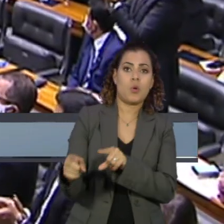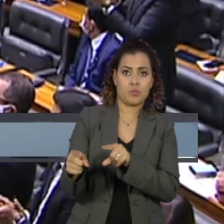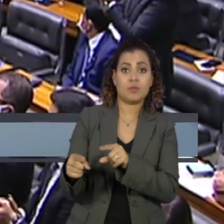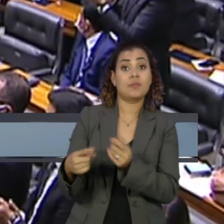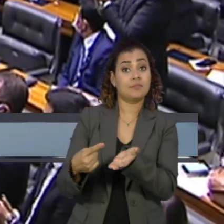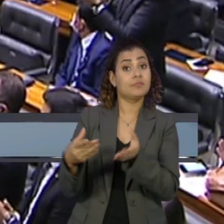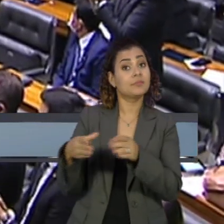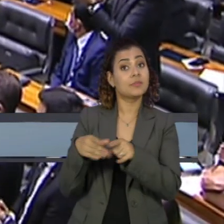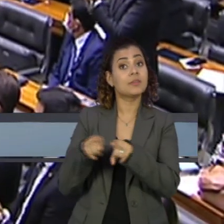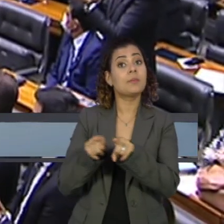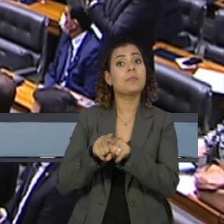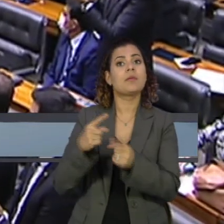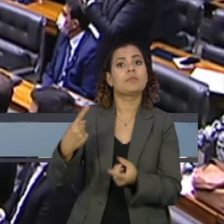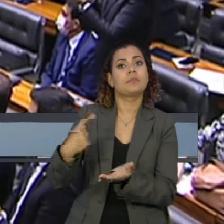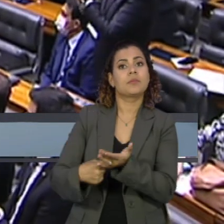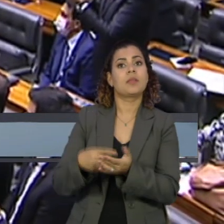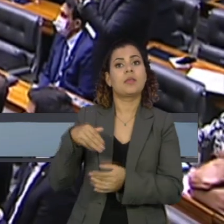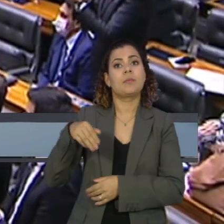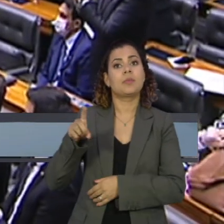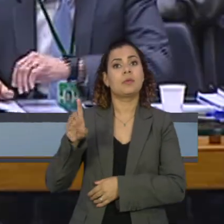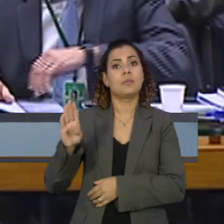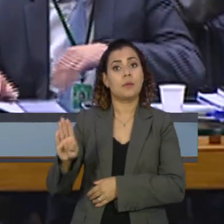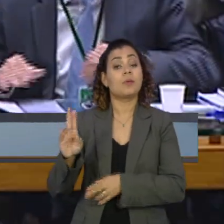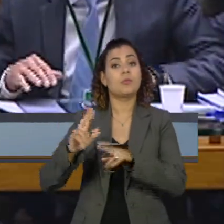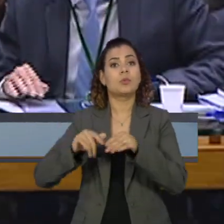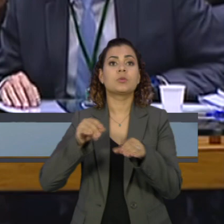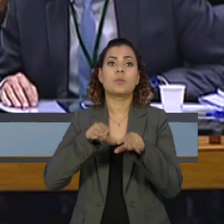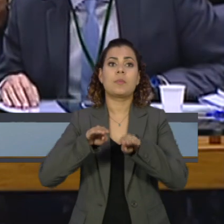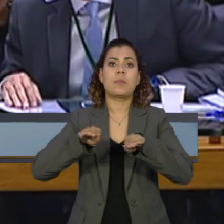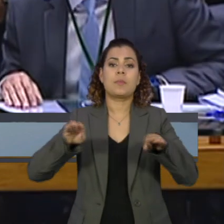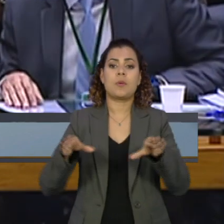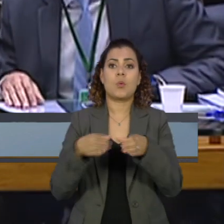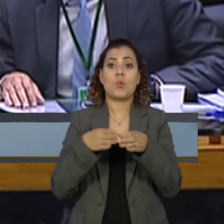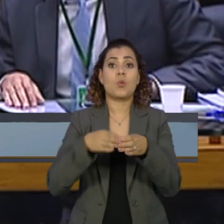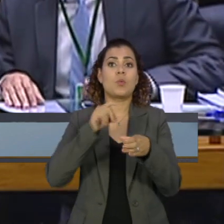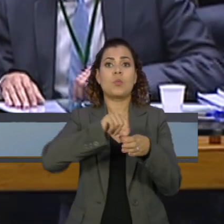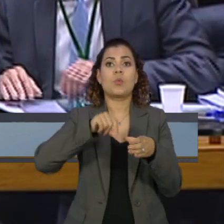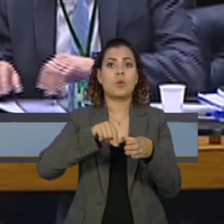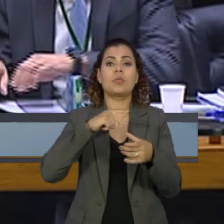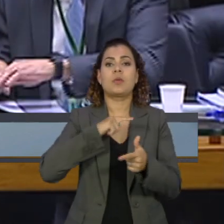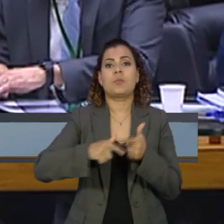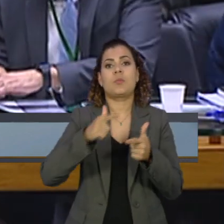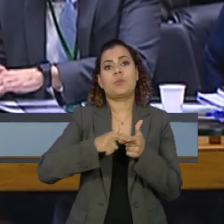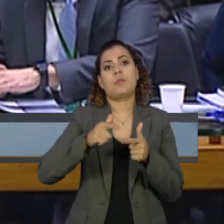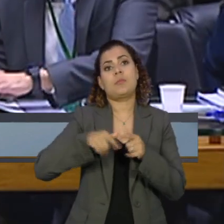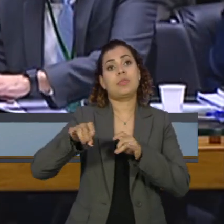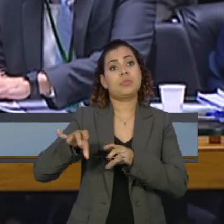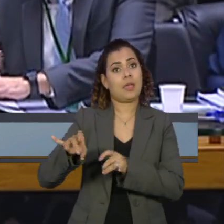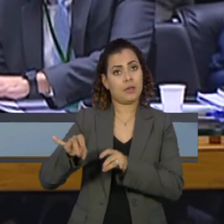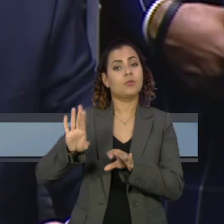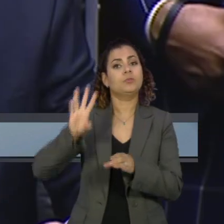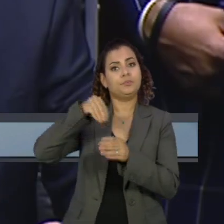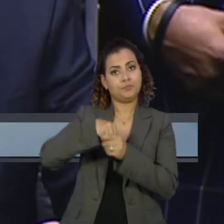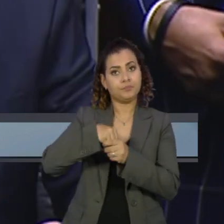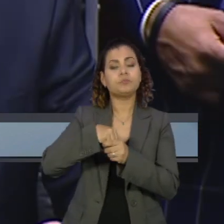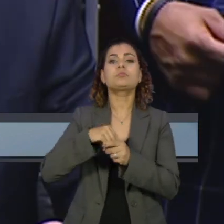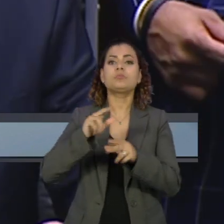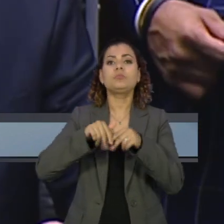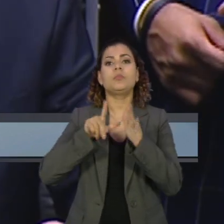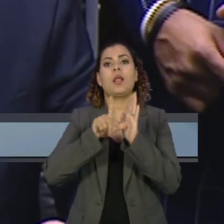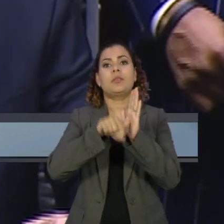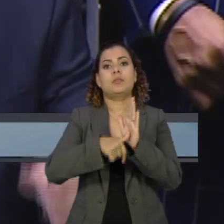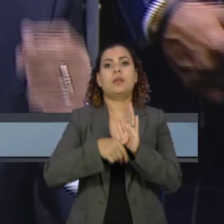por ele e capitaneado pelo MDB. O argumento do bloco, perdão, era de que um problema técnico no sistema da Câmara gerou esse